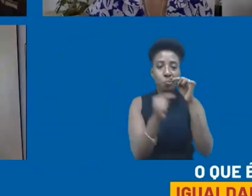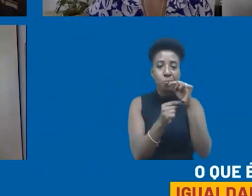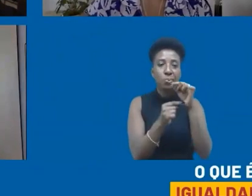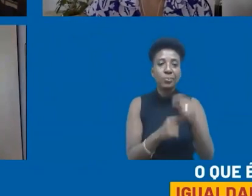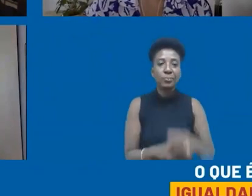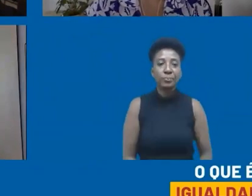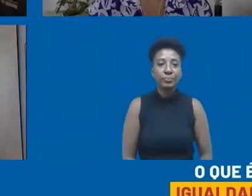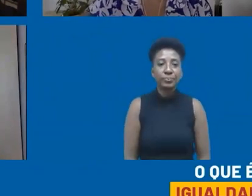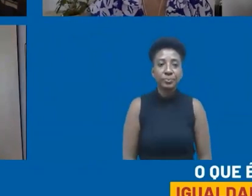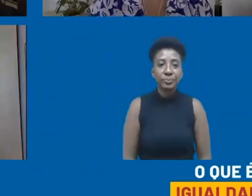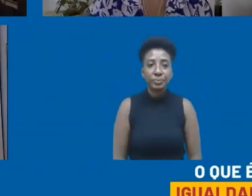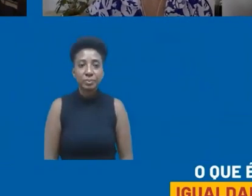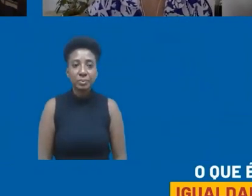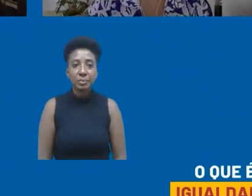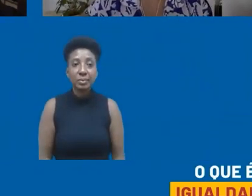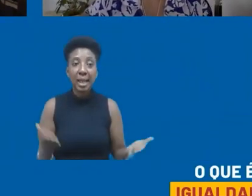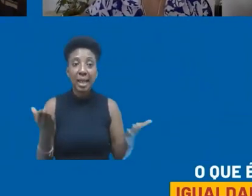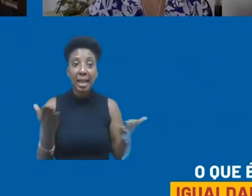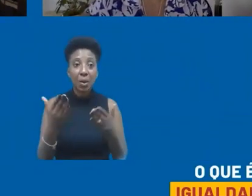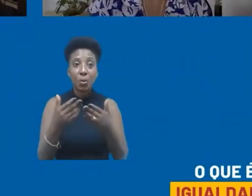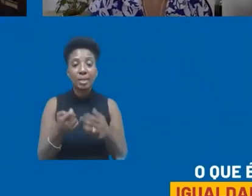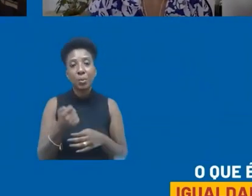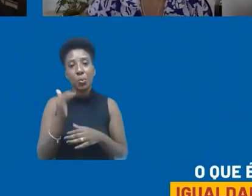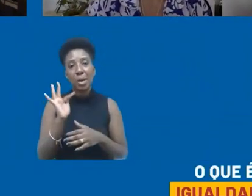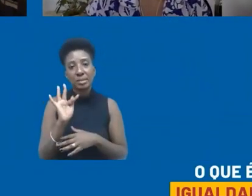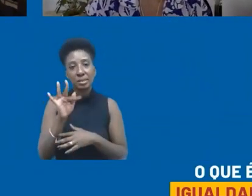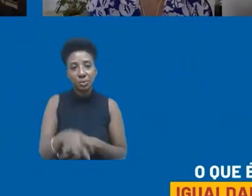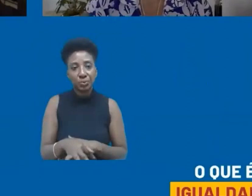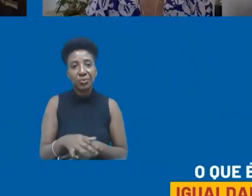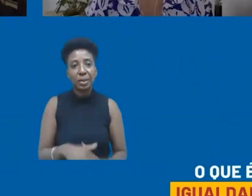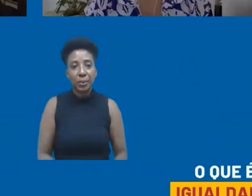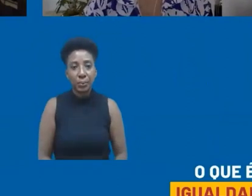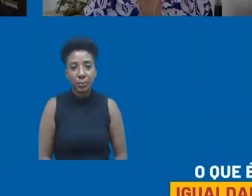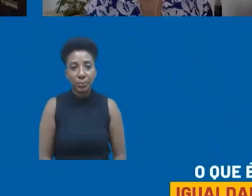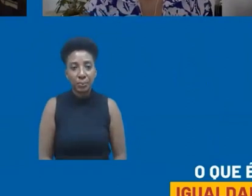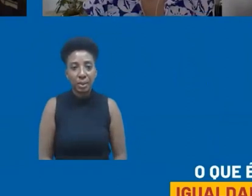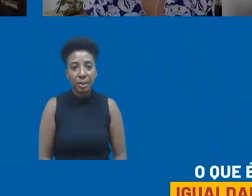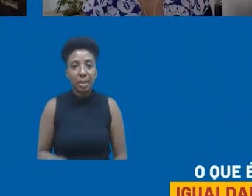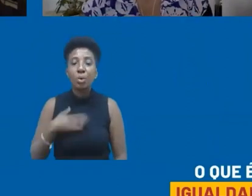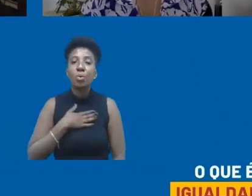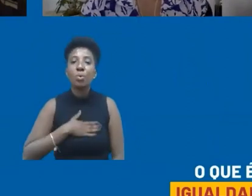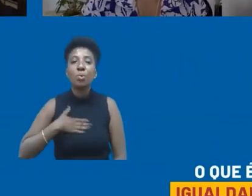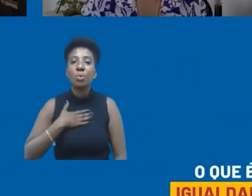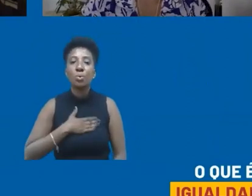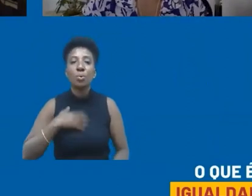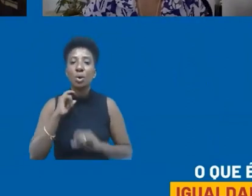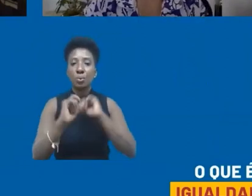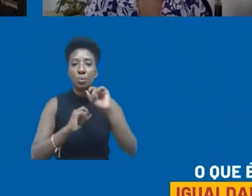agora, a gente já está partindo para encerramento, já está partindo para o final. E eu gostaria muito